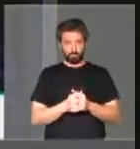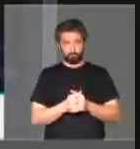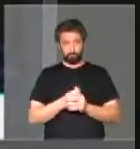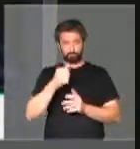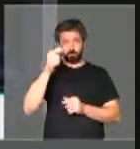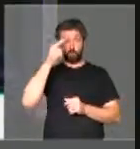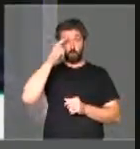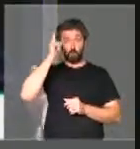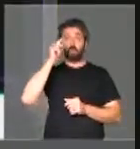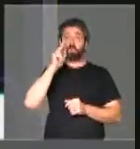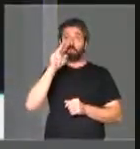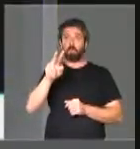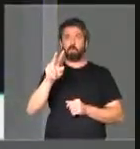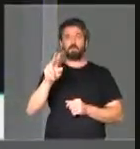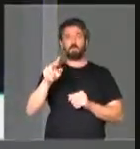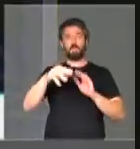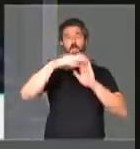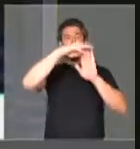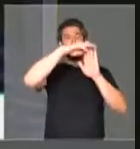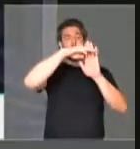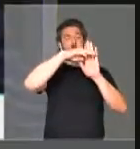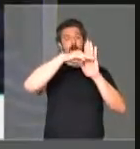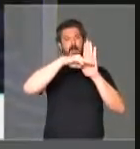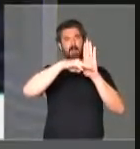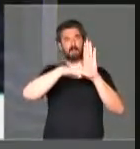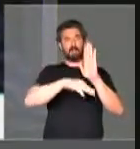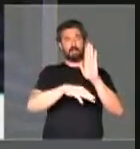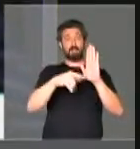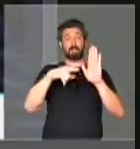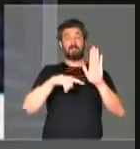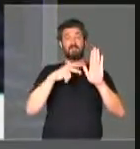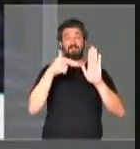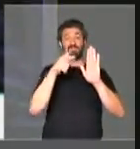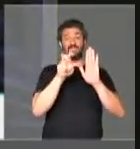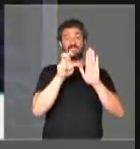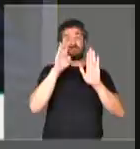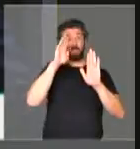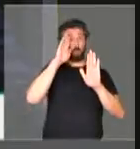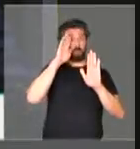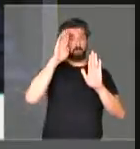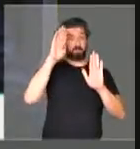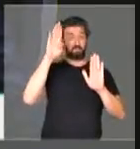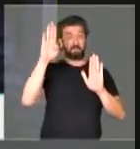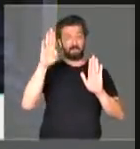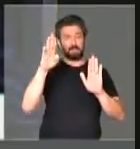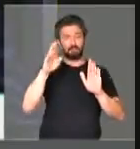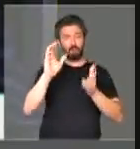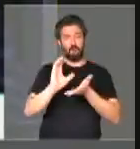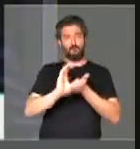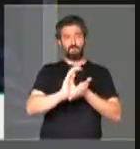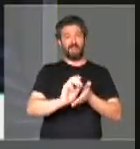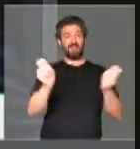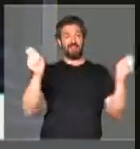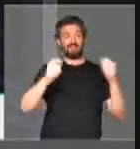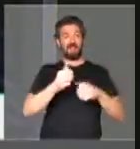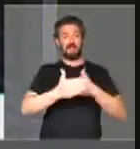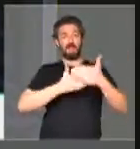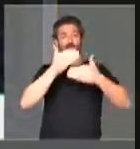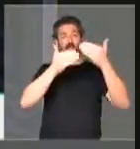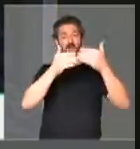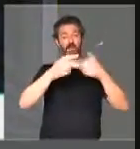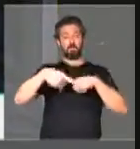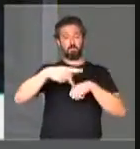saiu ontem da lista dos 25 países mais confiáveis para investimento